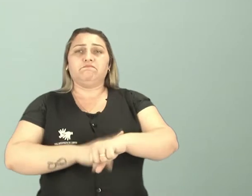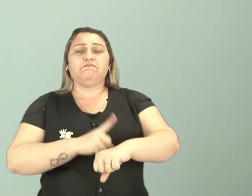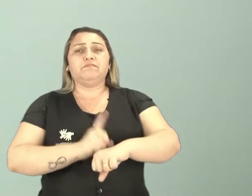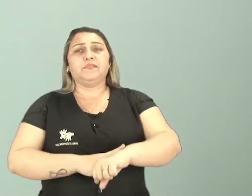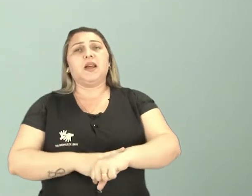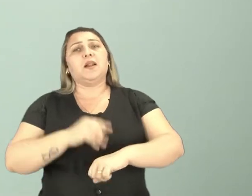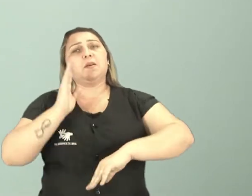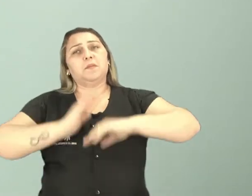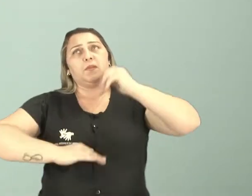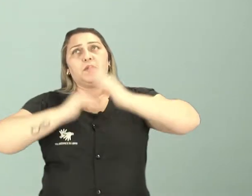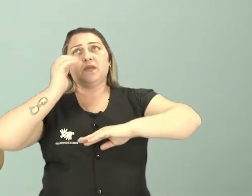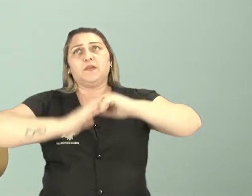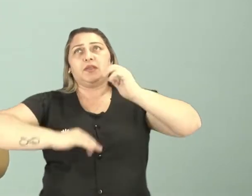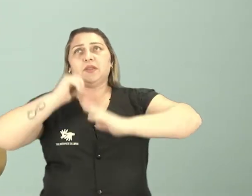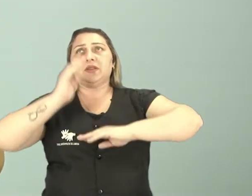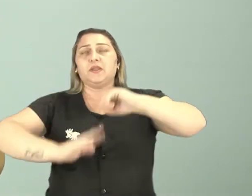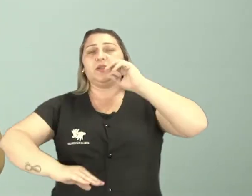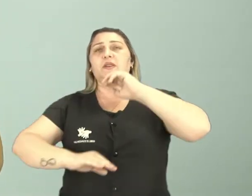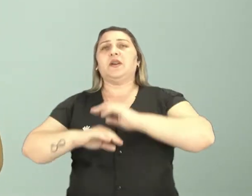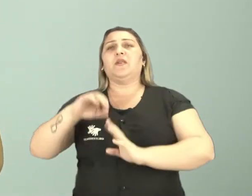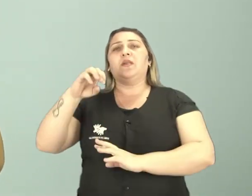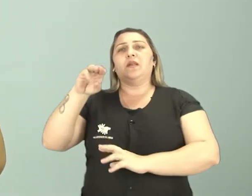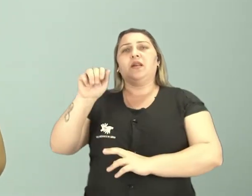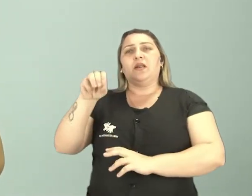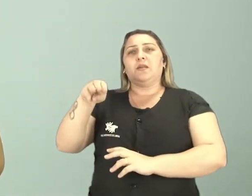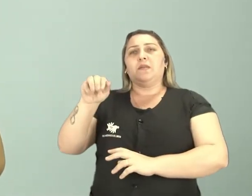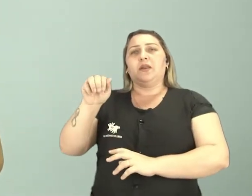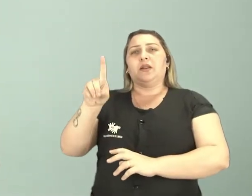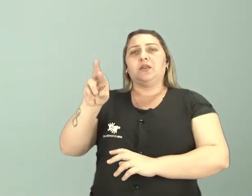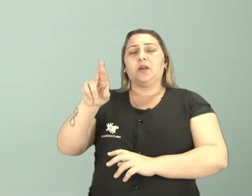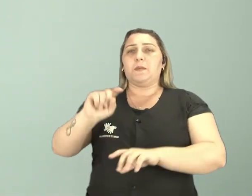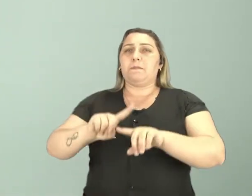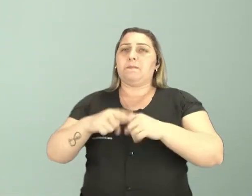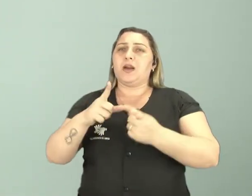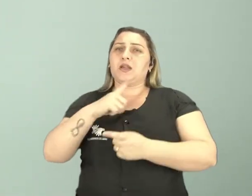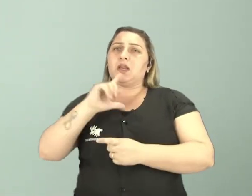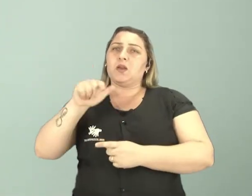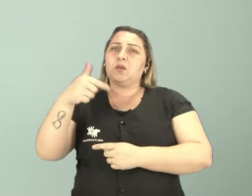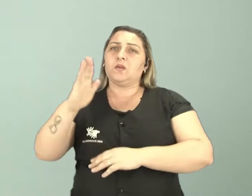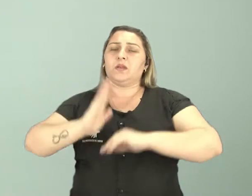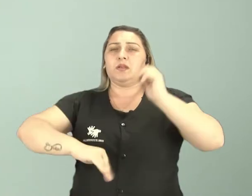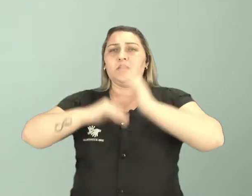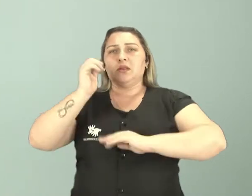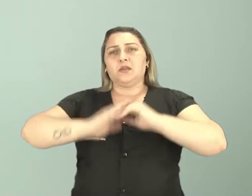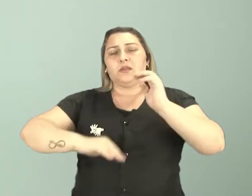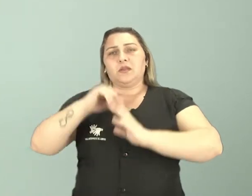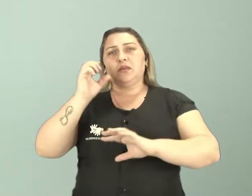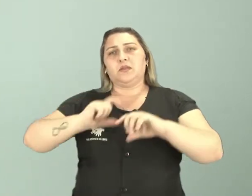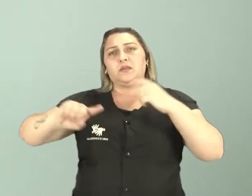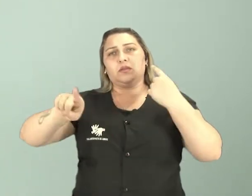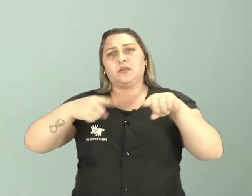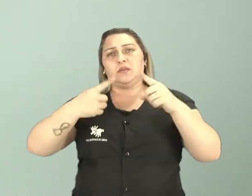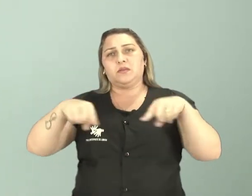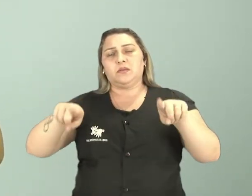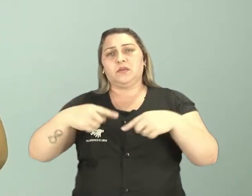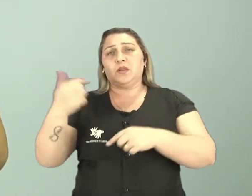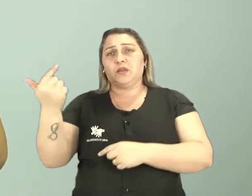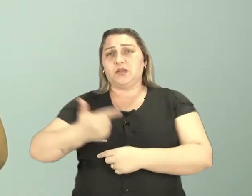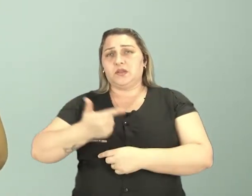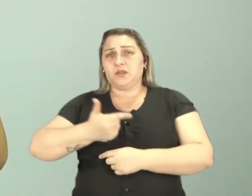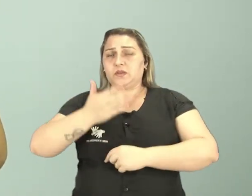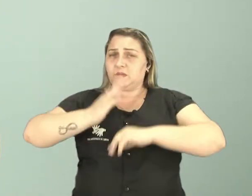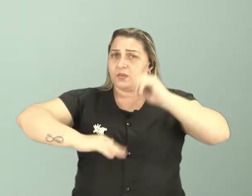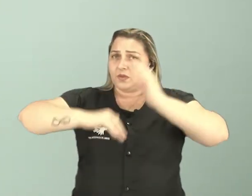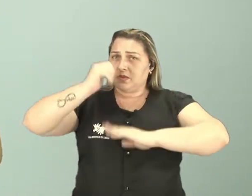profissão amadora, mas ele tem uma outra profissão. Então, a profissão de músico para ele seria uma segunda